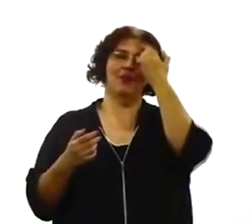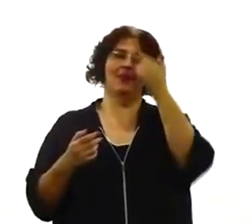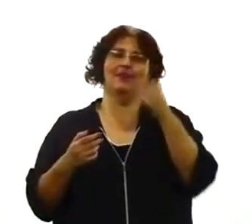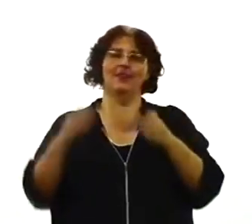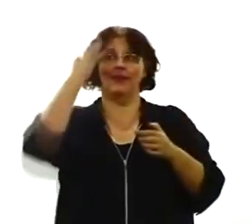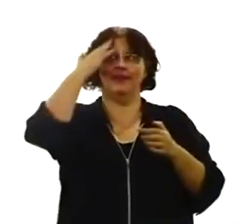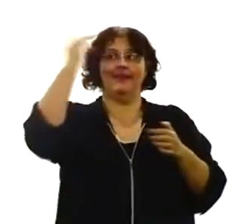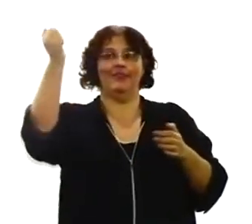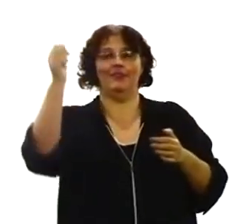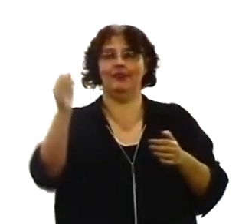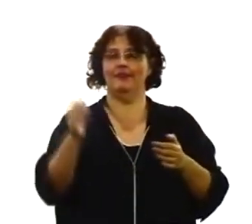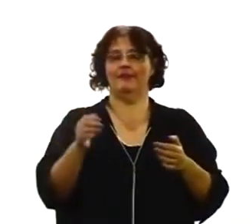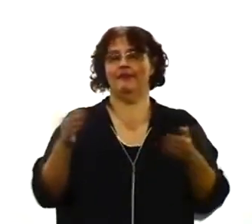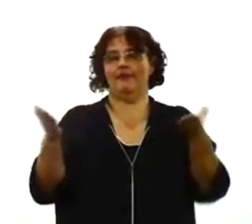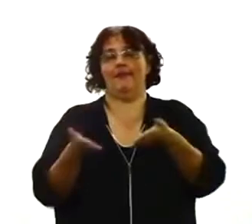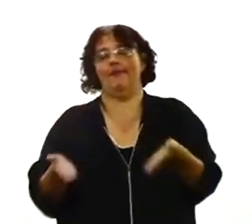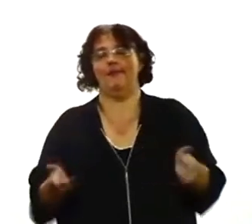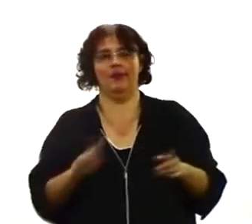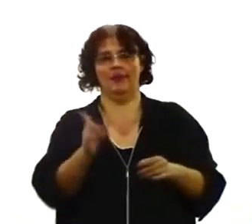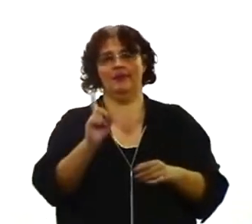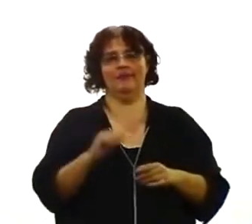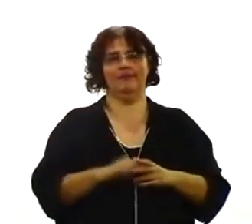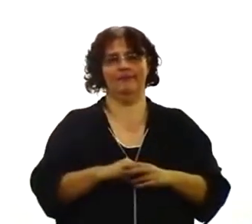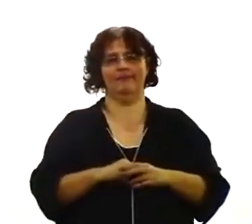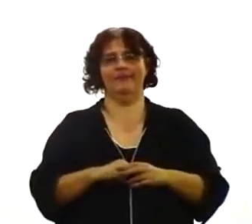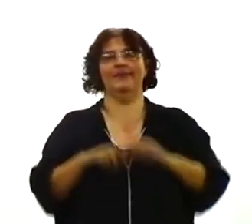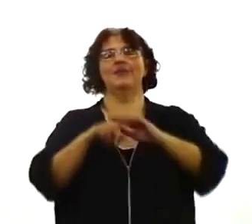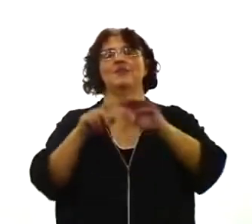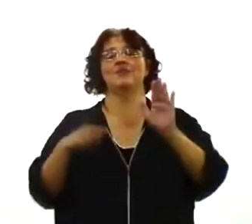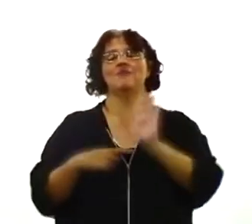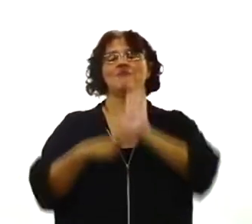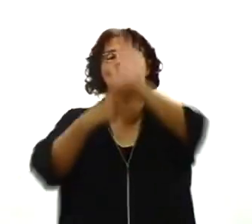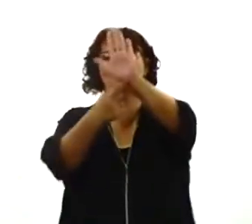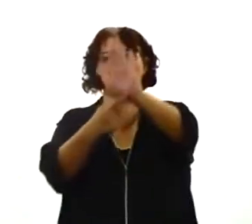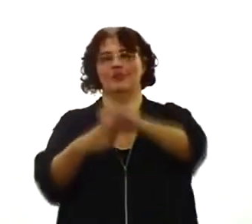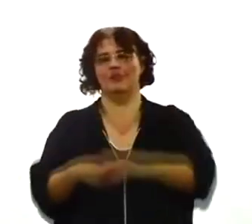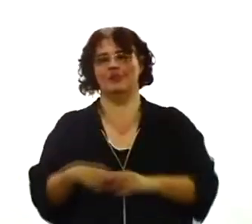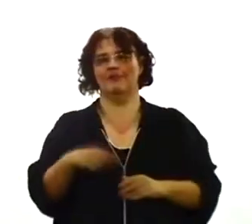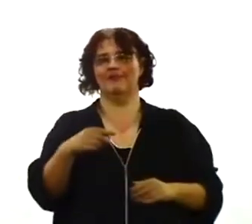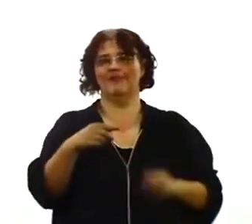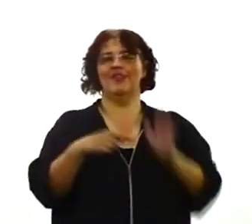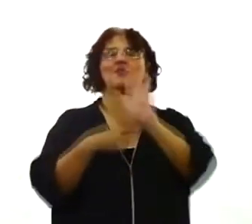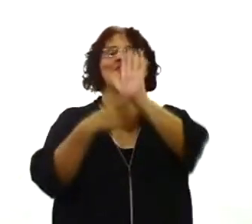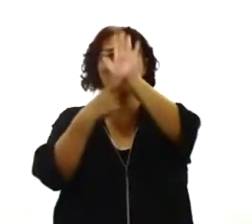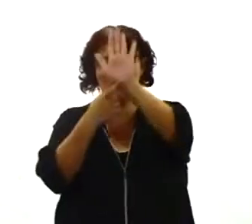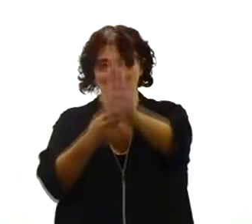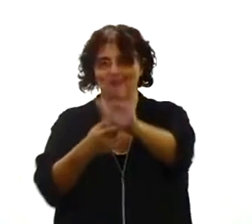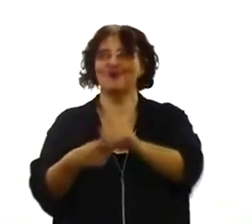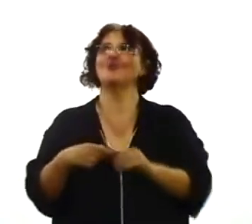para onde isso aponta? Isso aponta para a consumação. São tantas certezas.